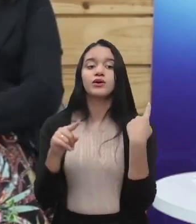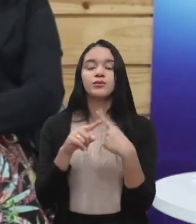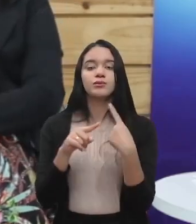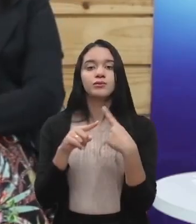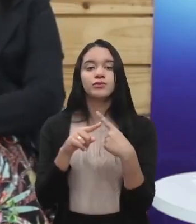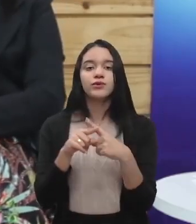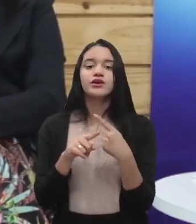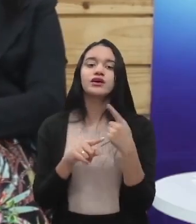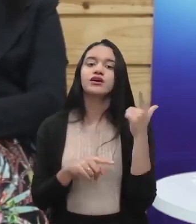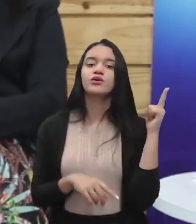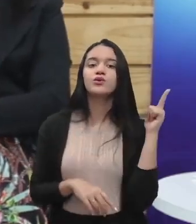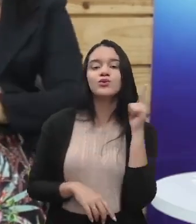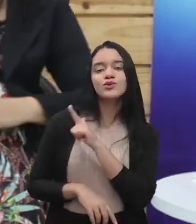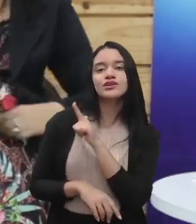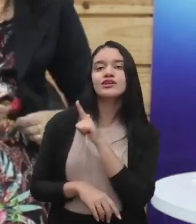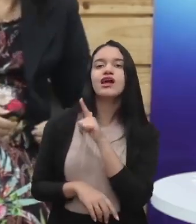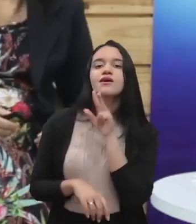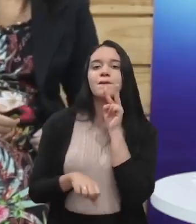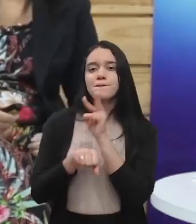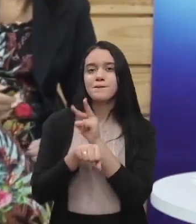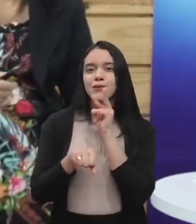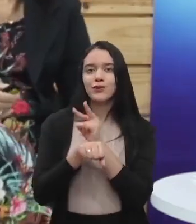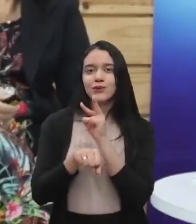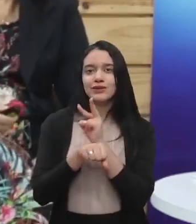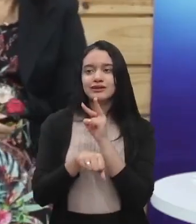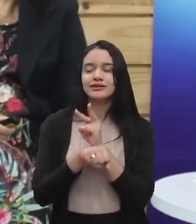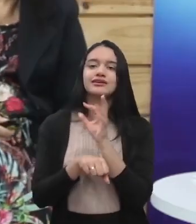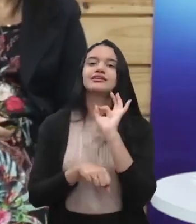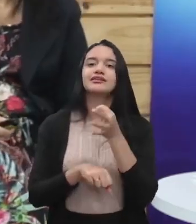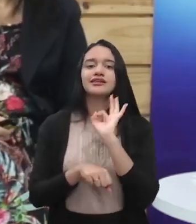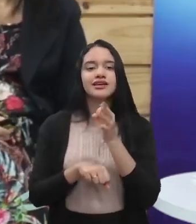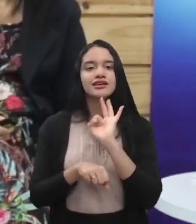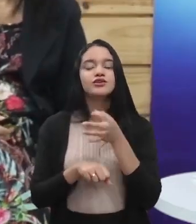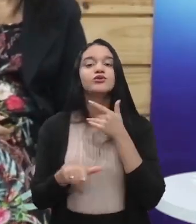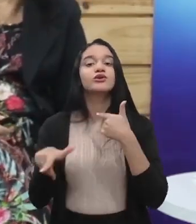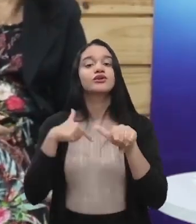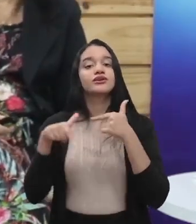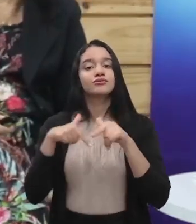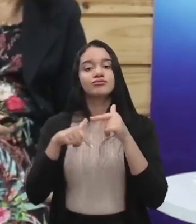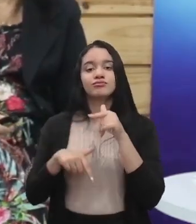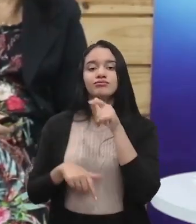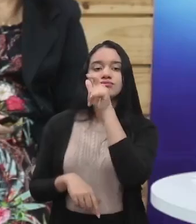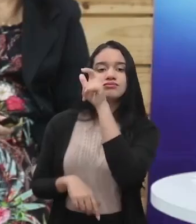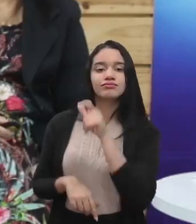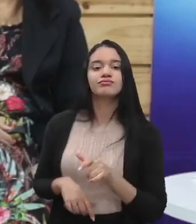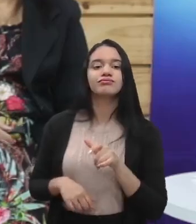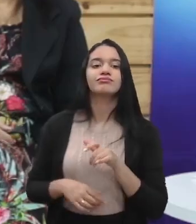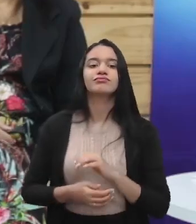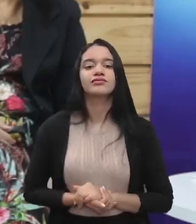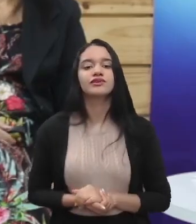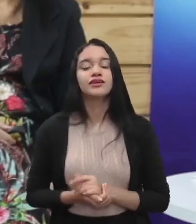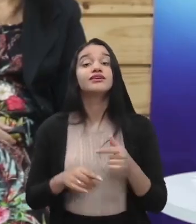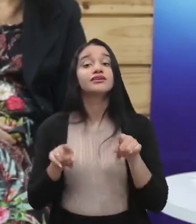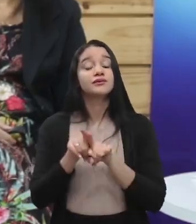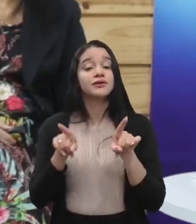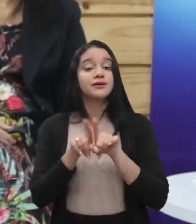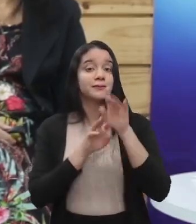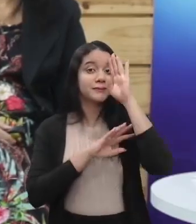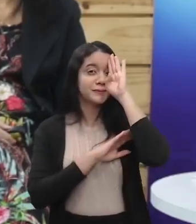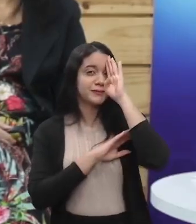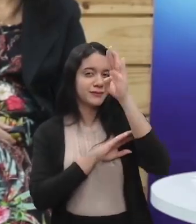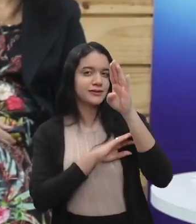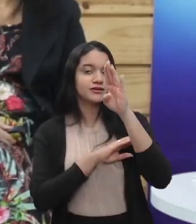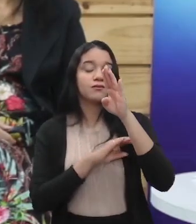proteger como um todo o trabalhador durante a realização da atividade, principalmente atividades